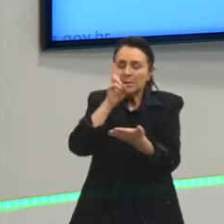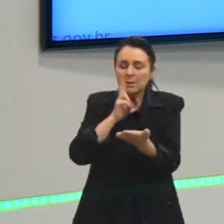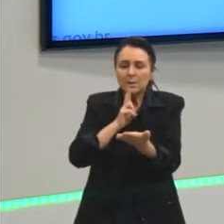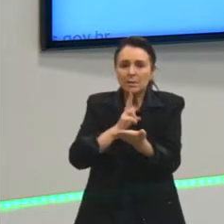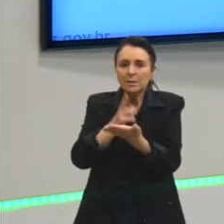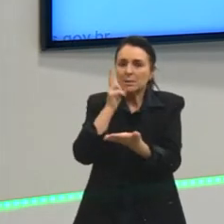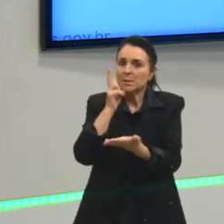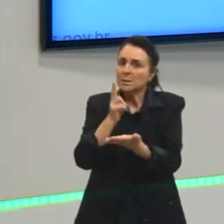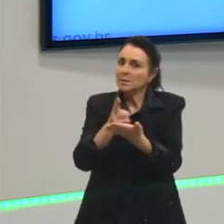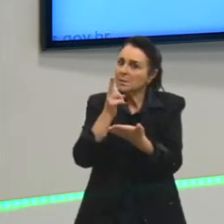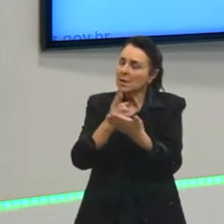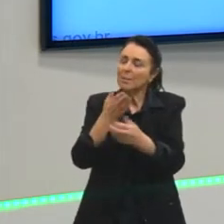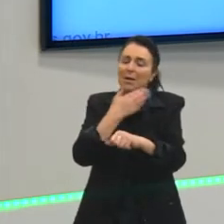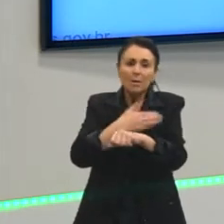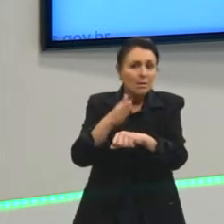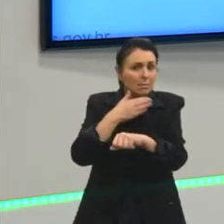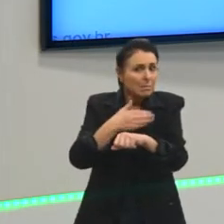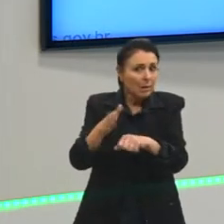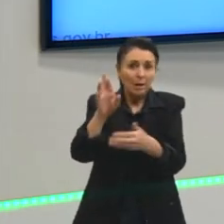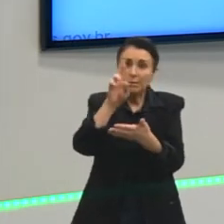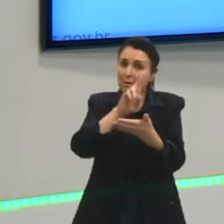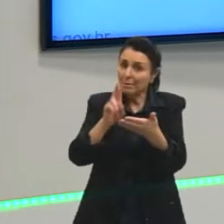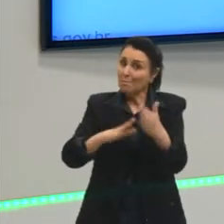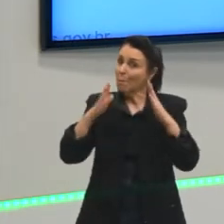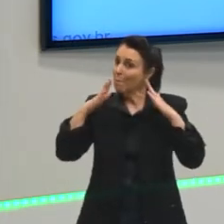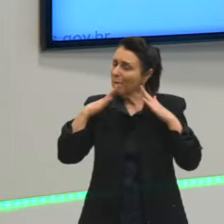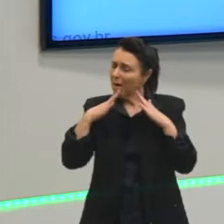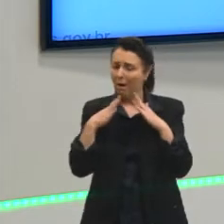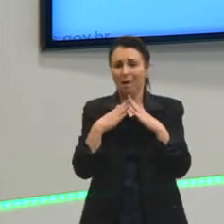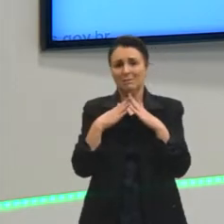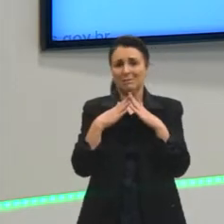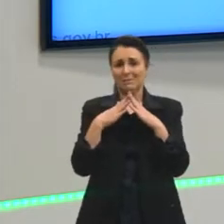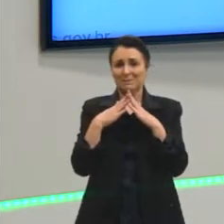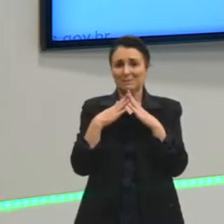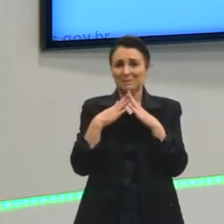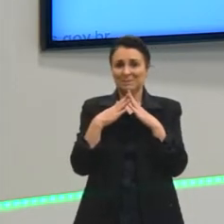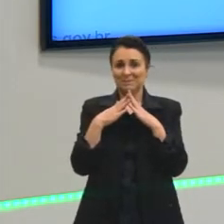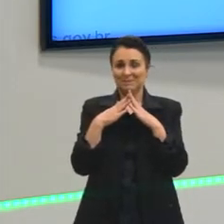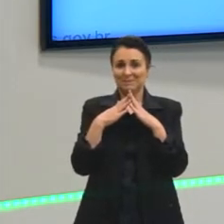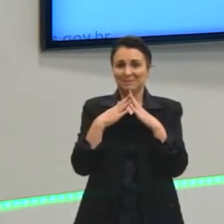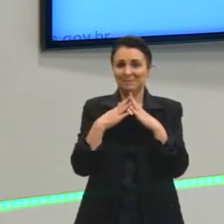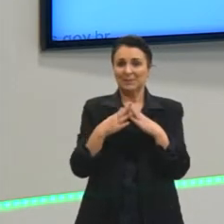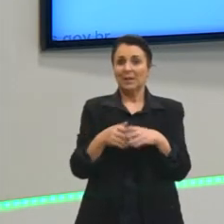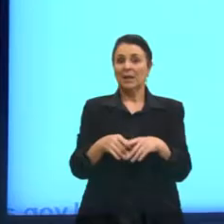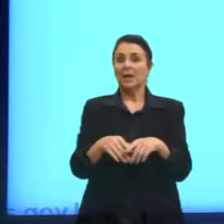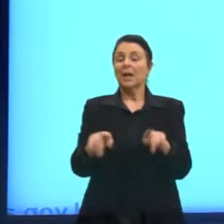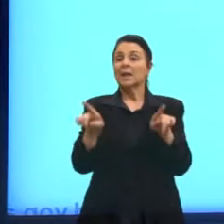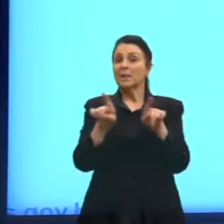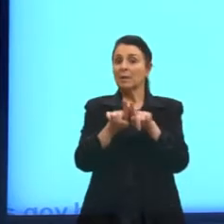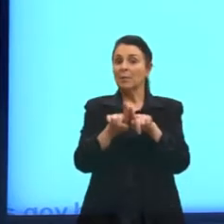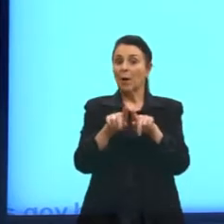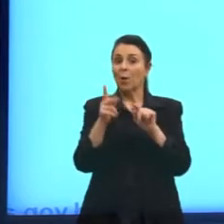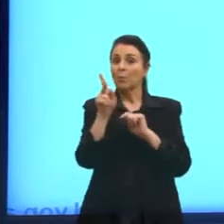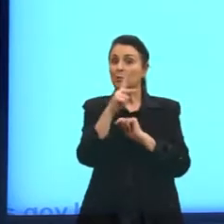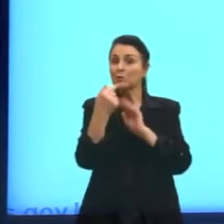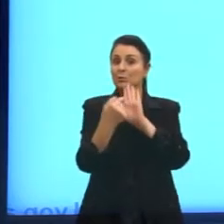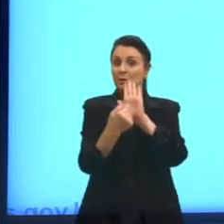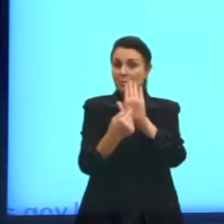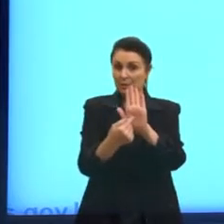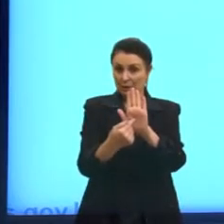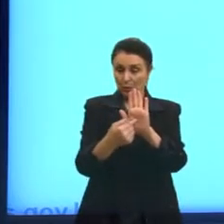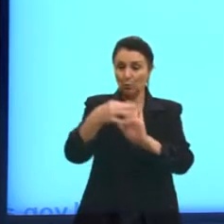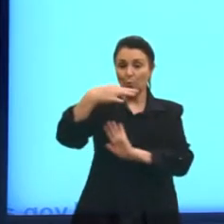e já vão treinando redação dessa forma, tá legal? Olha só, vamos passar aqui. Isso aqui é um exemplo, cara, de uma